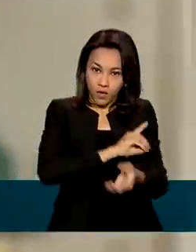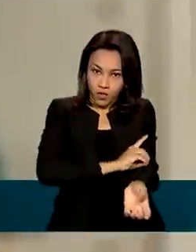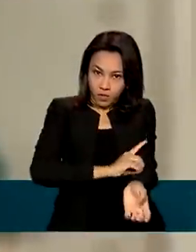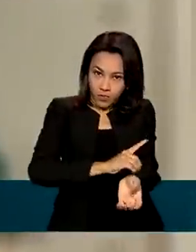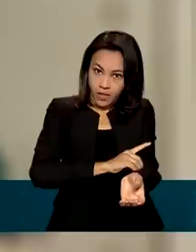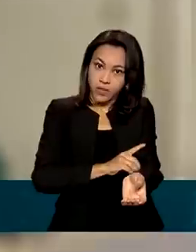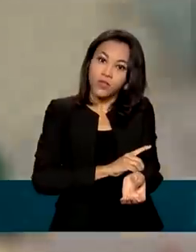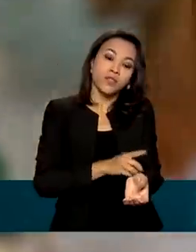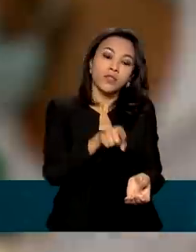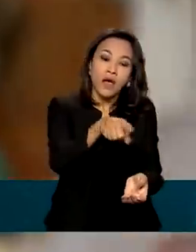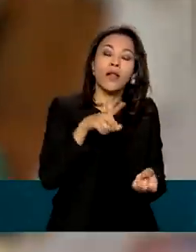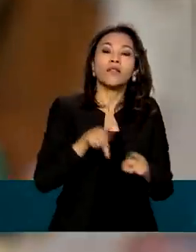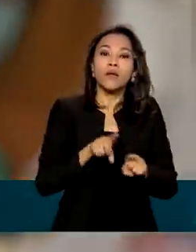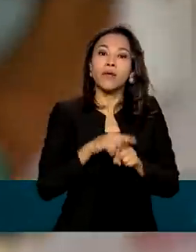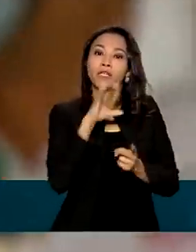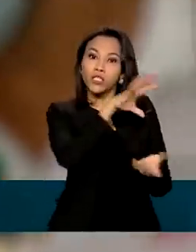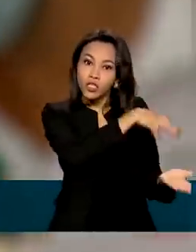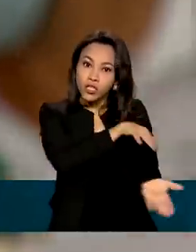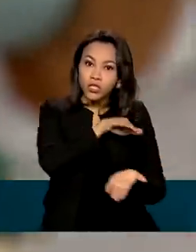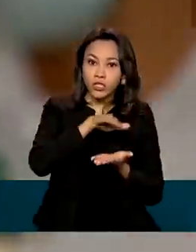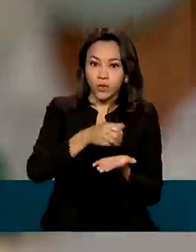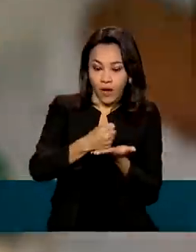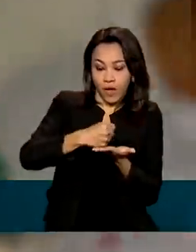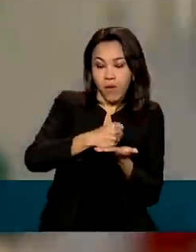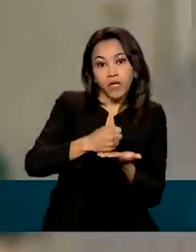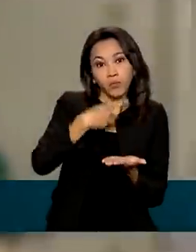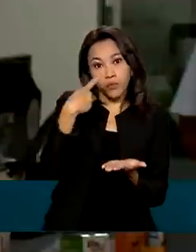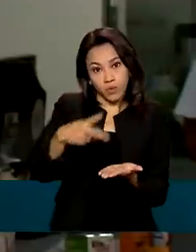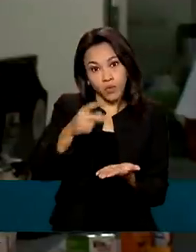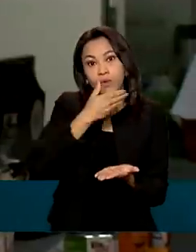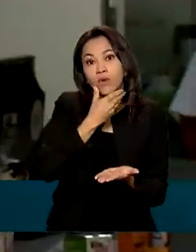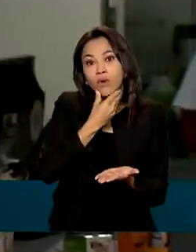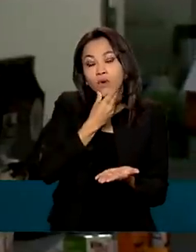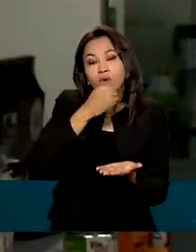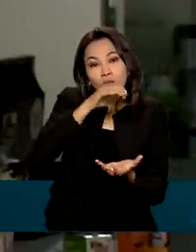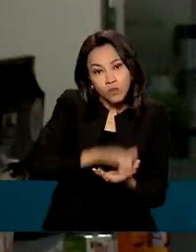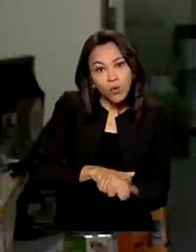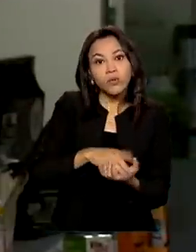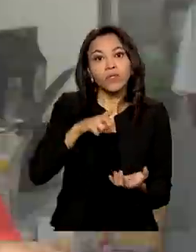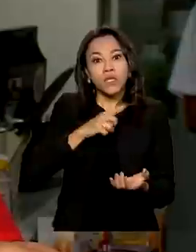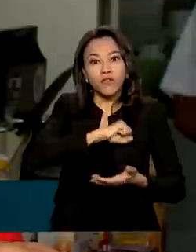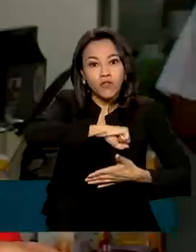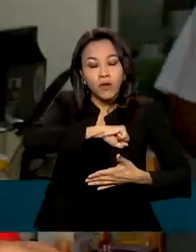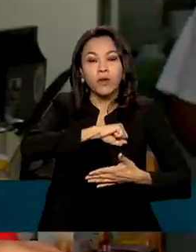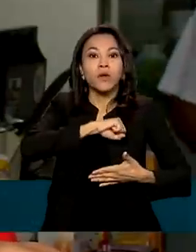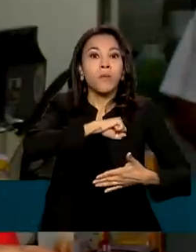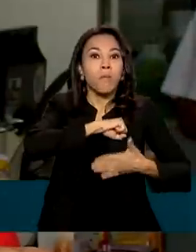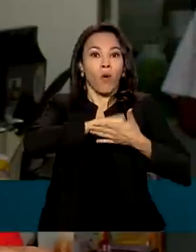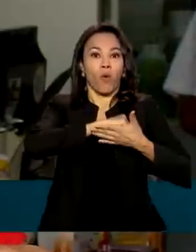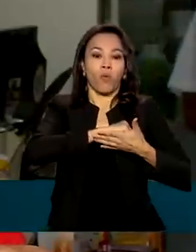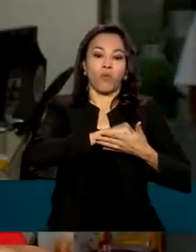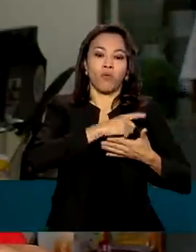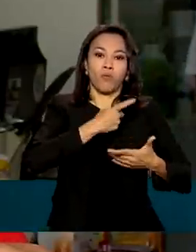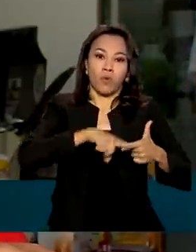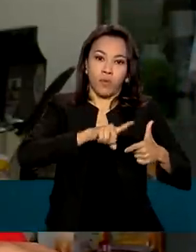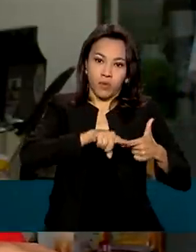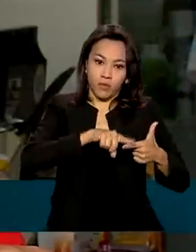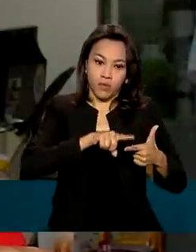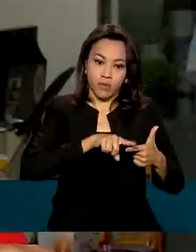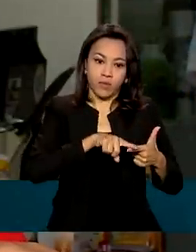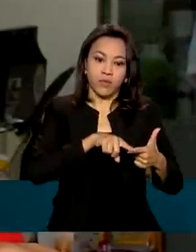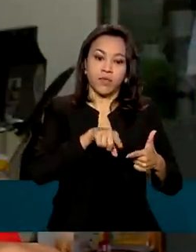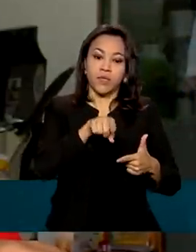Junto, retira os remédios para o marido que sofreu um infarto. Eu sempre pego aqui na farmácia, tem muita gente que não pode comprar remédio.